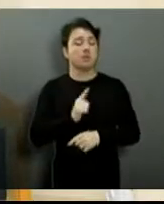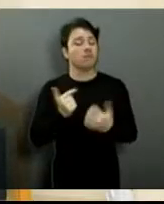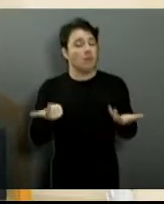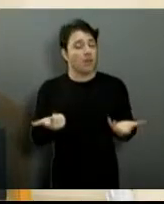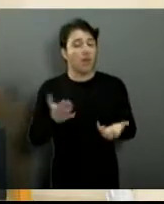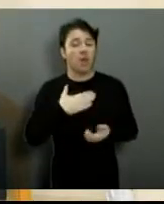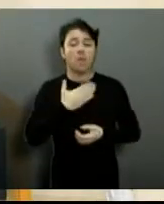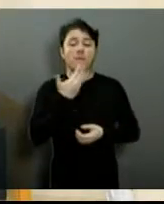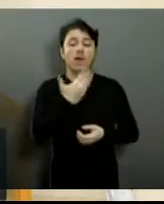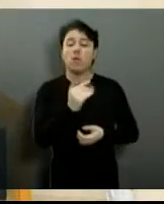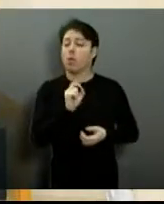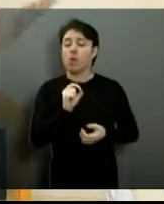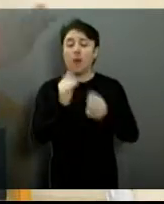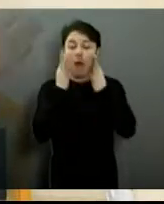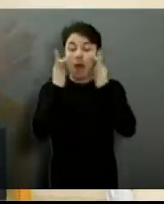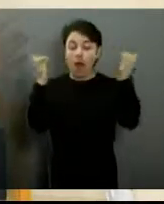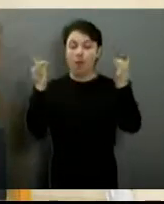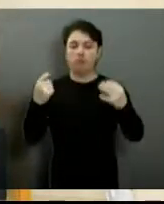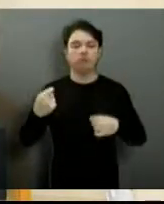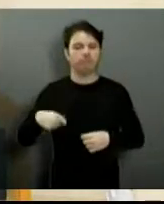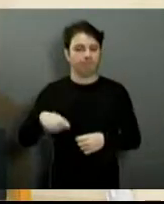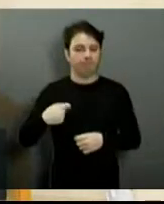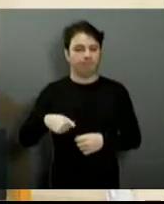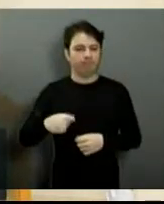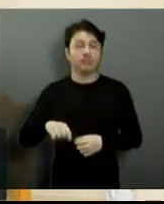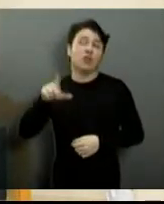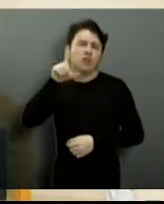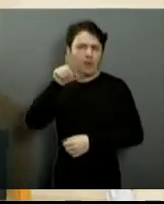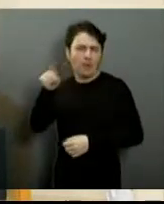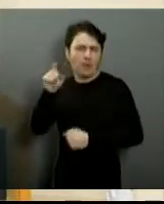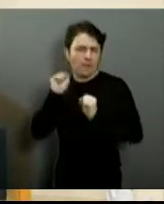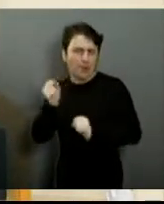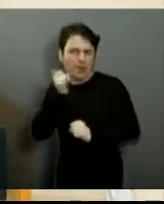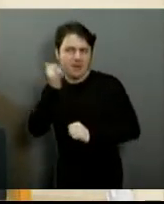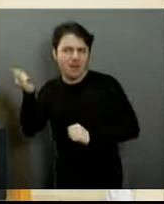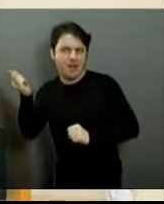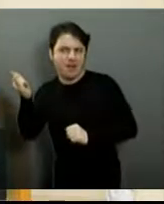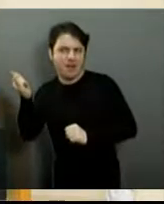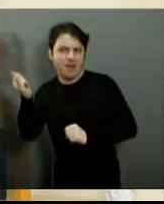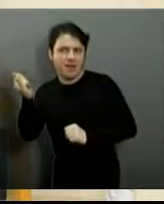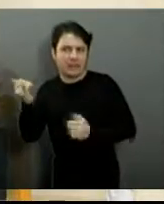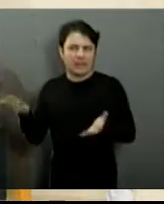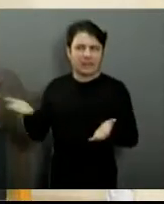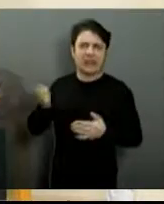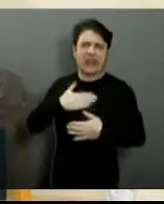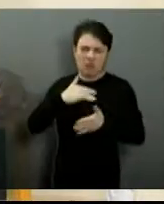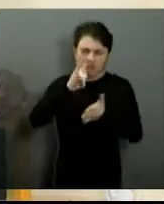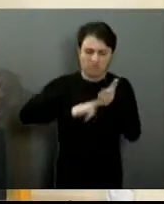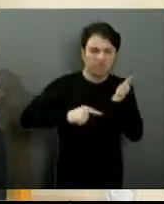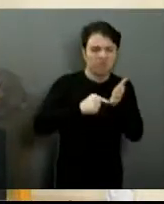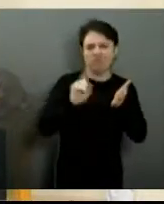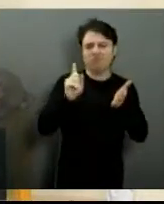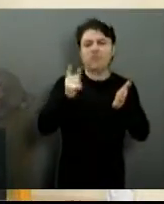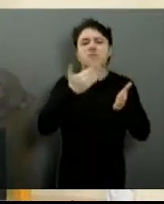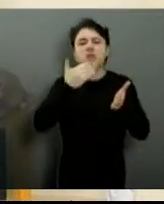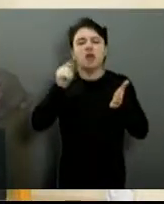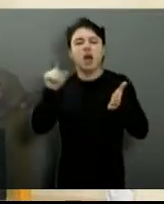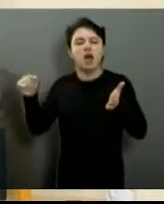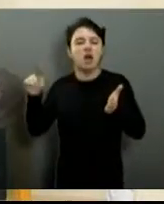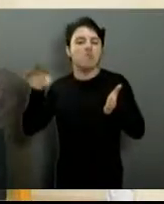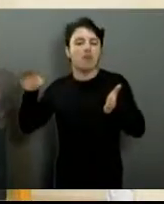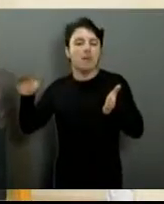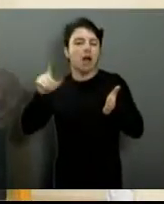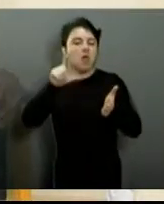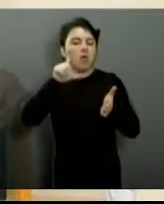atenção. Mas talvez eu pedir para o Lucas Greco ligar seja melhor. Ao invés de pedir atenção para essa questão.